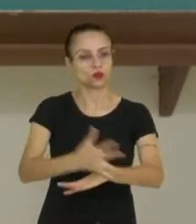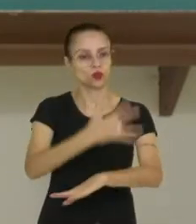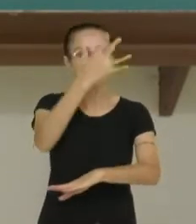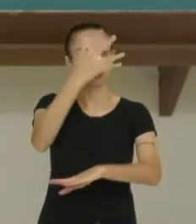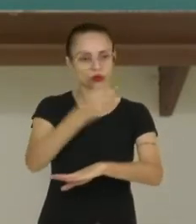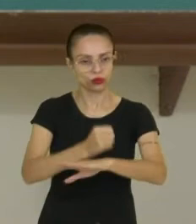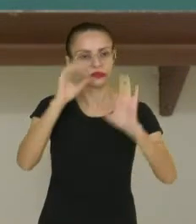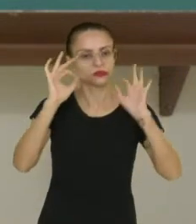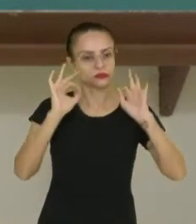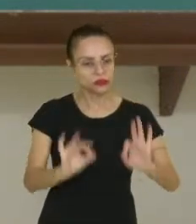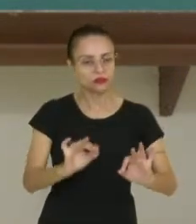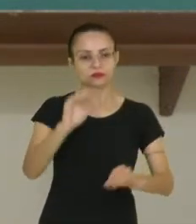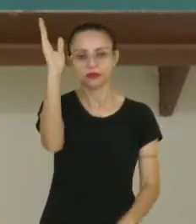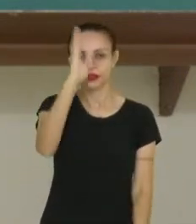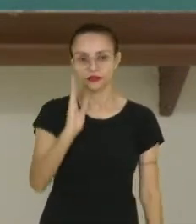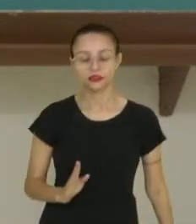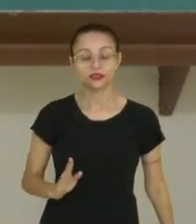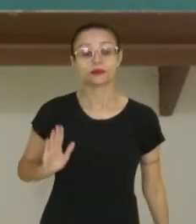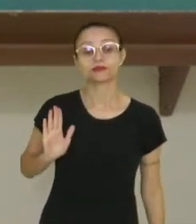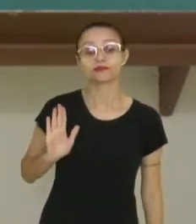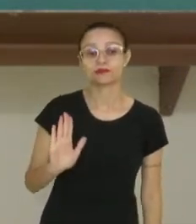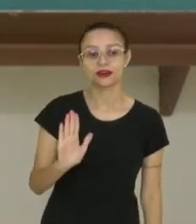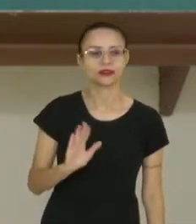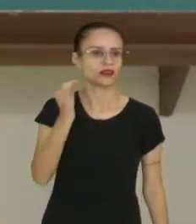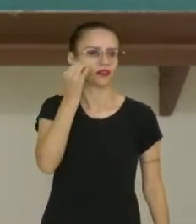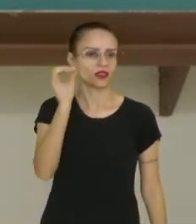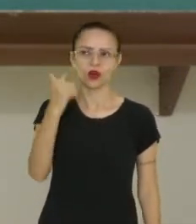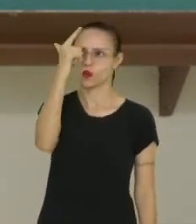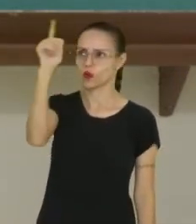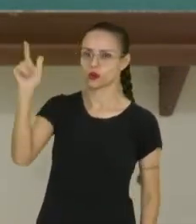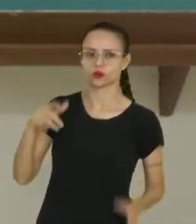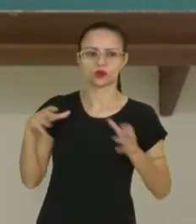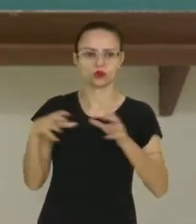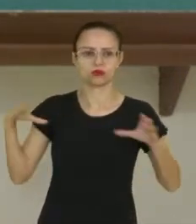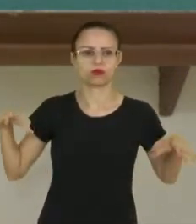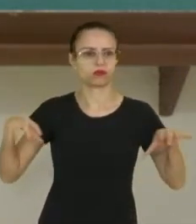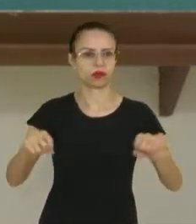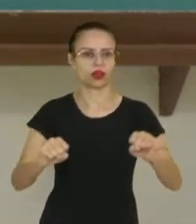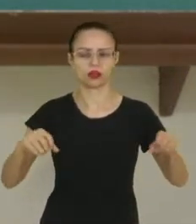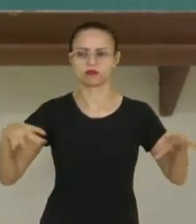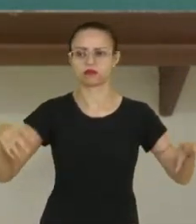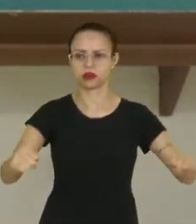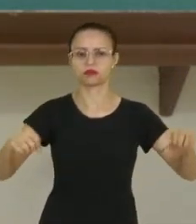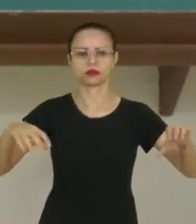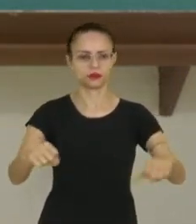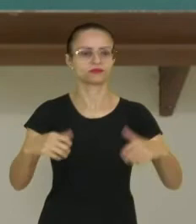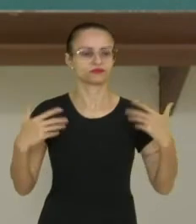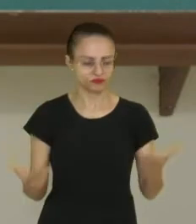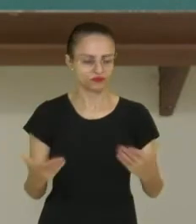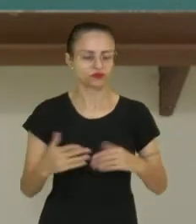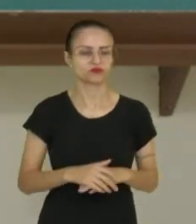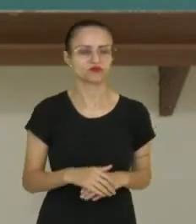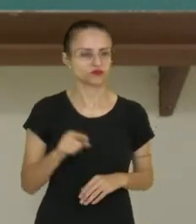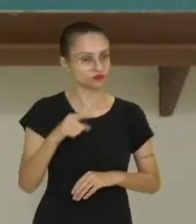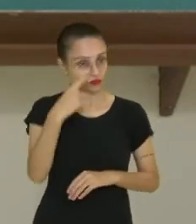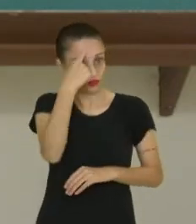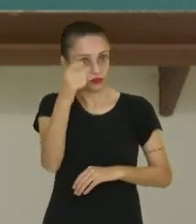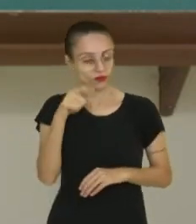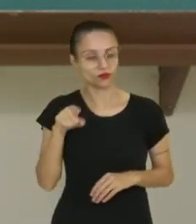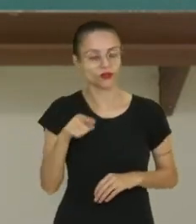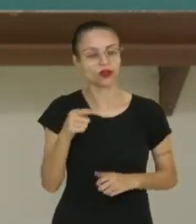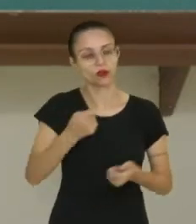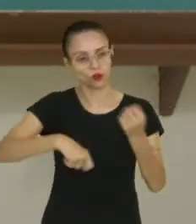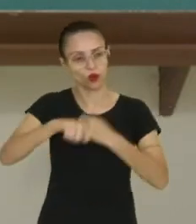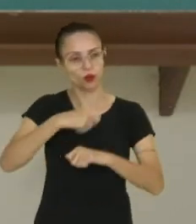Brasil, mas para impedir que outros grupos invadissem e tomassem essas terras. Essa era a ideia. E o